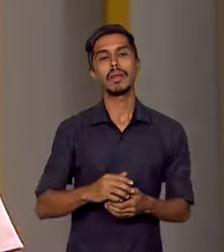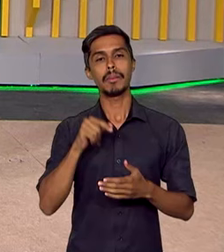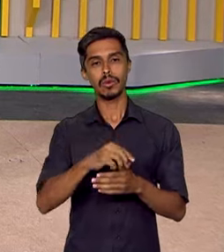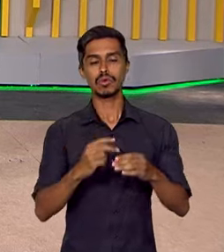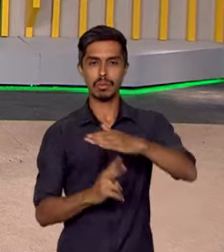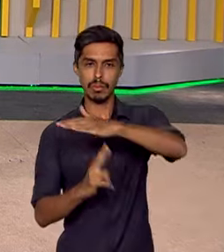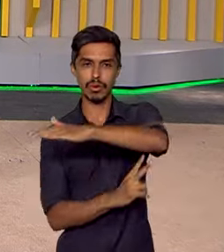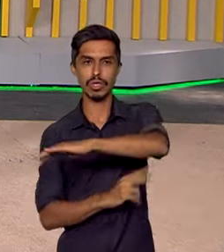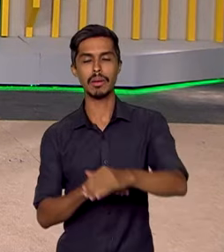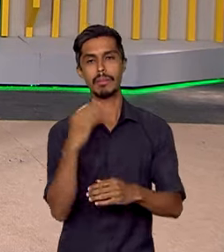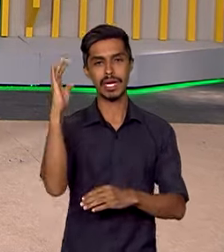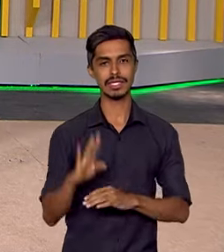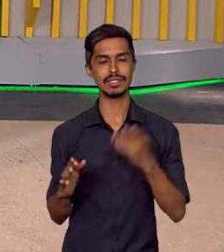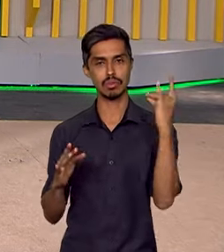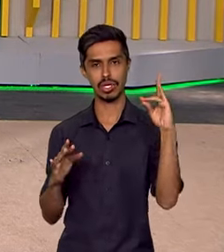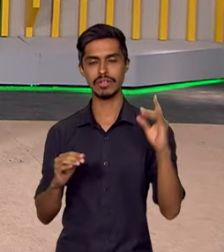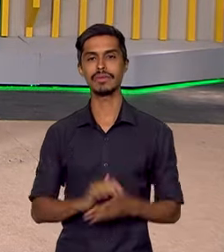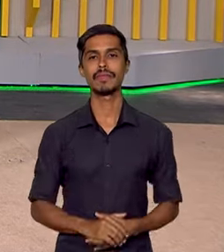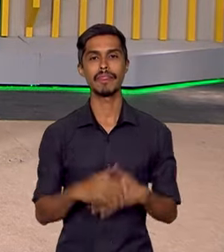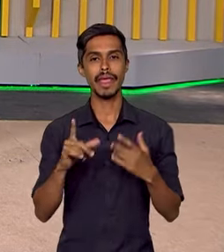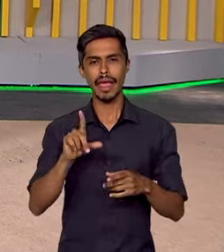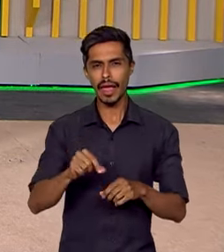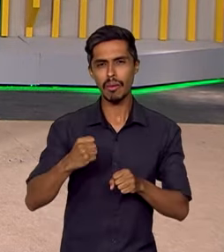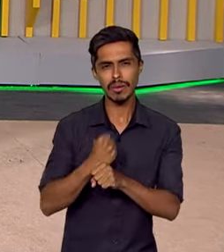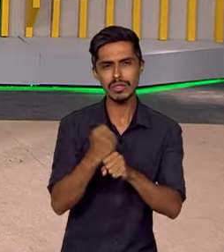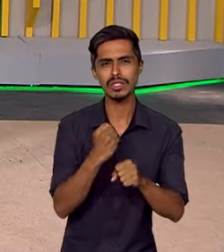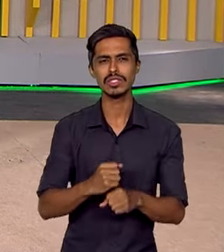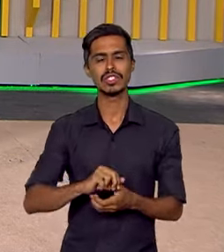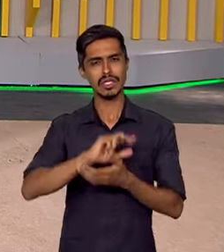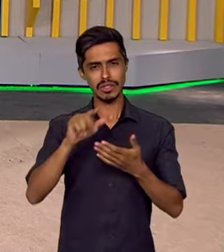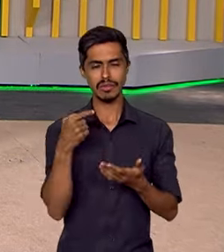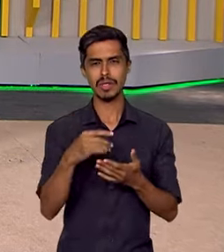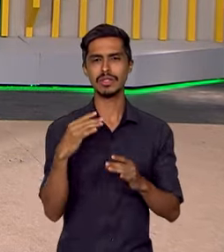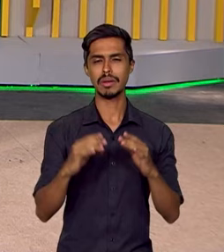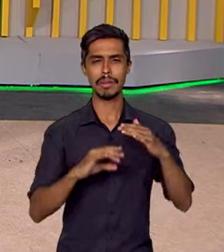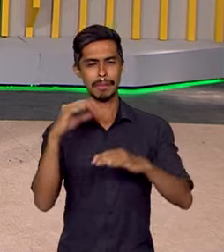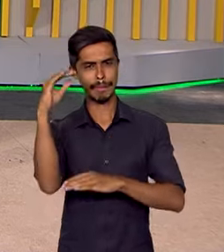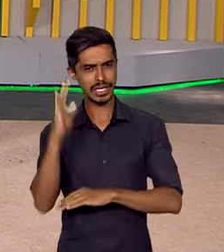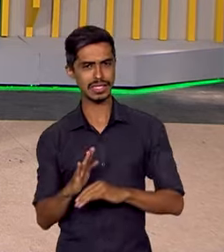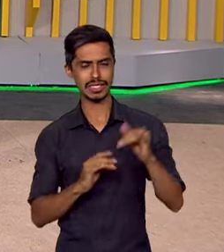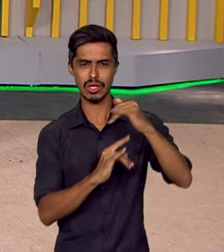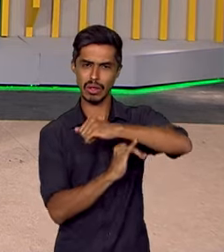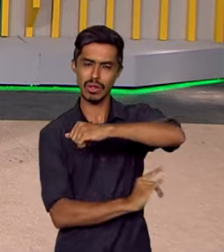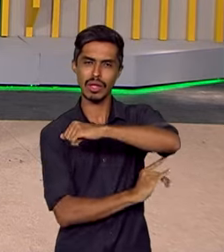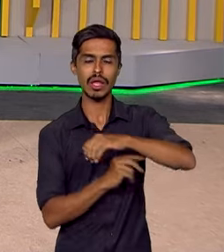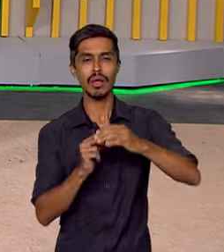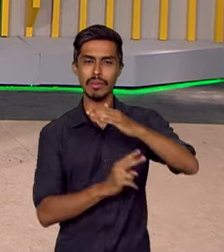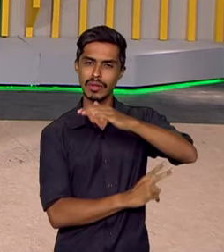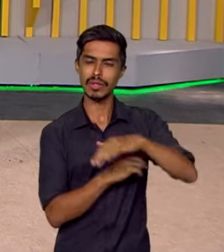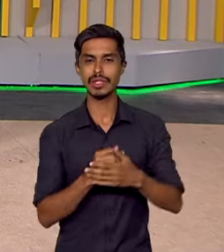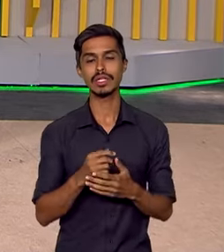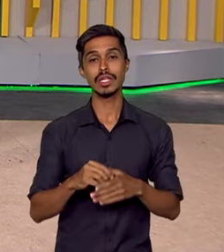-Bolívia. Infraestrutura é uma reivindicação antiga de brasileiros e bolivianos que vivem na região de fronteira entre